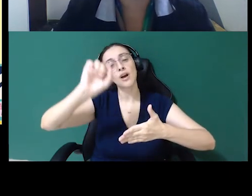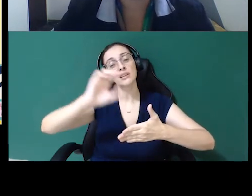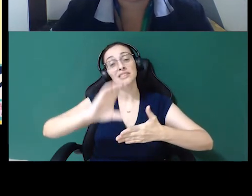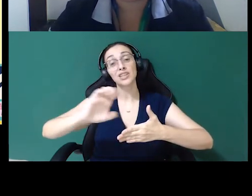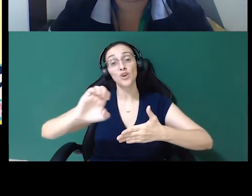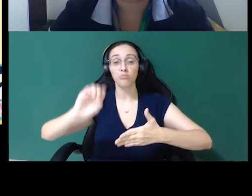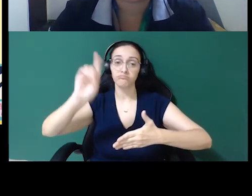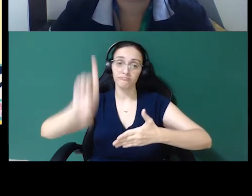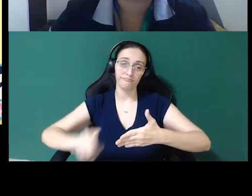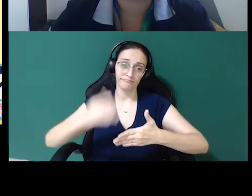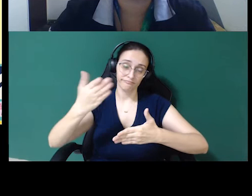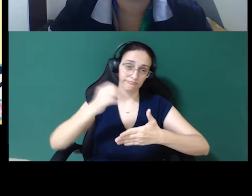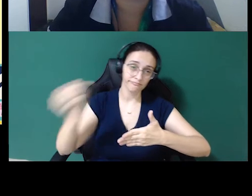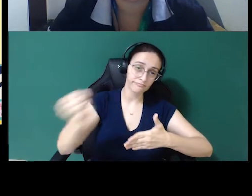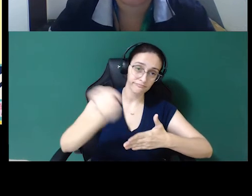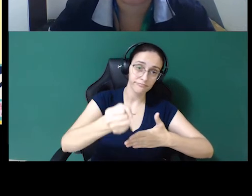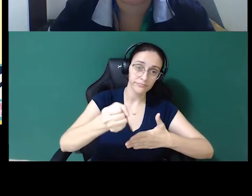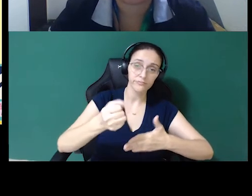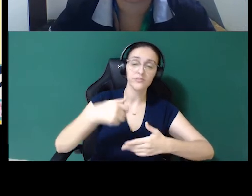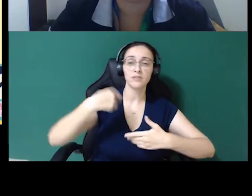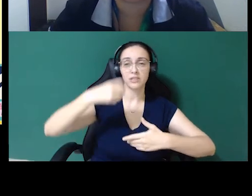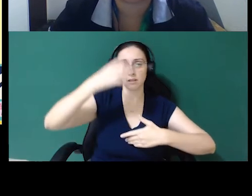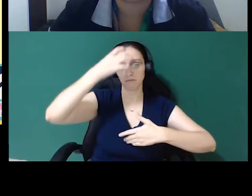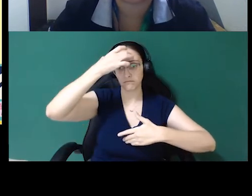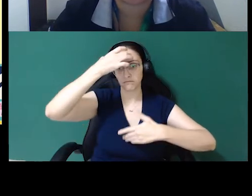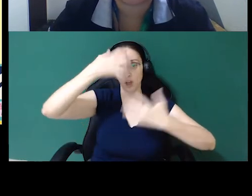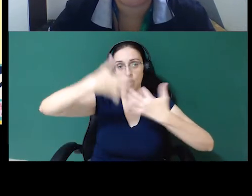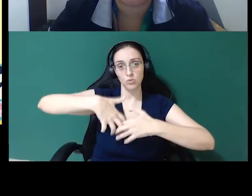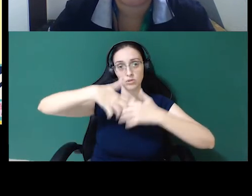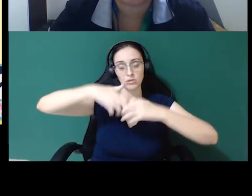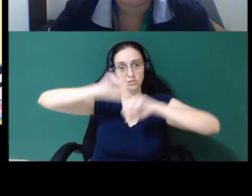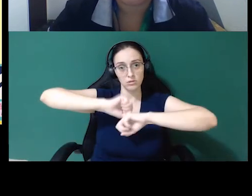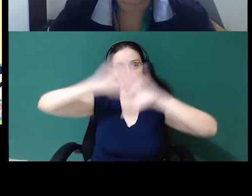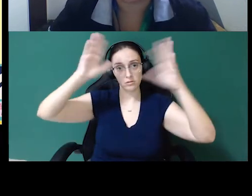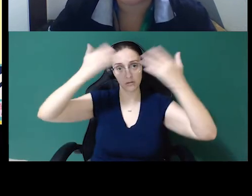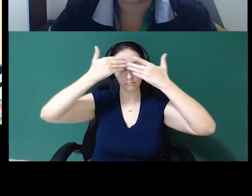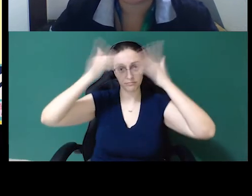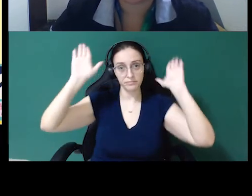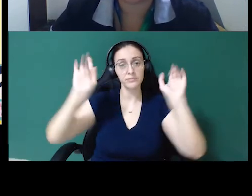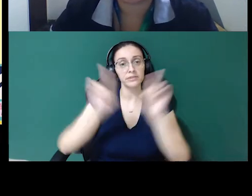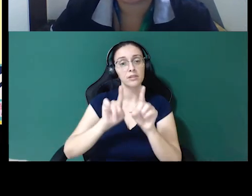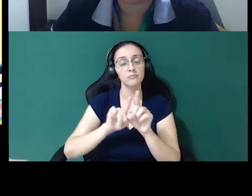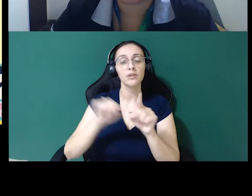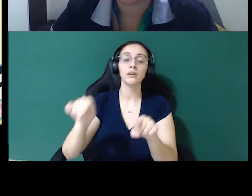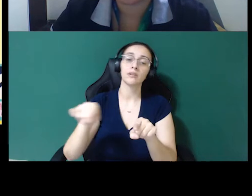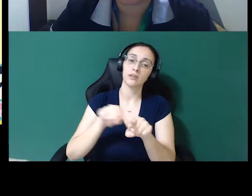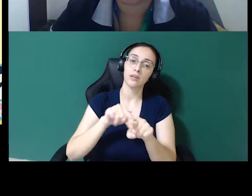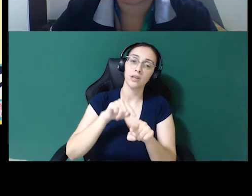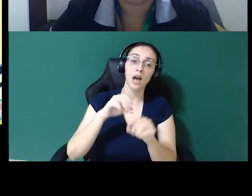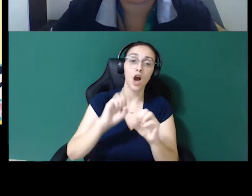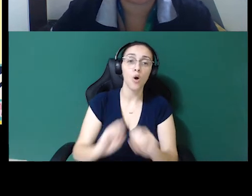Então, a ideia é trazer essa consciência para os CEOs das empresas, e a ONU disponibiliza um